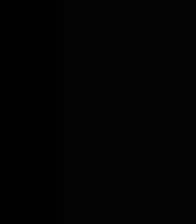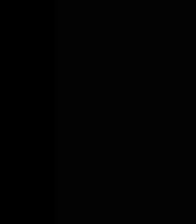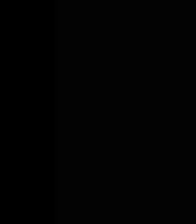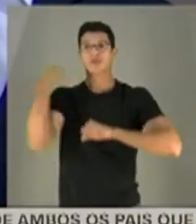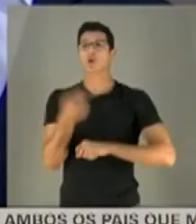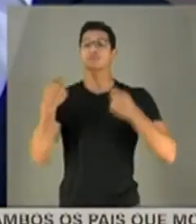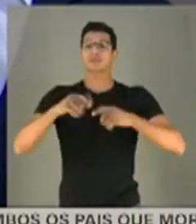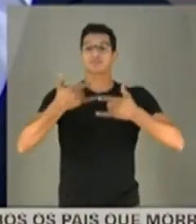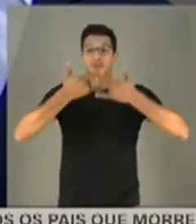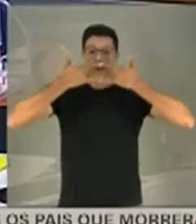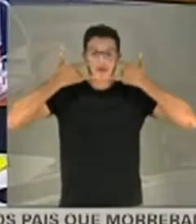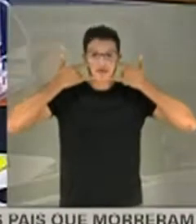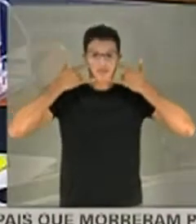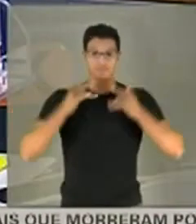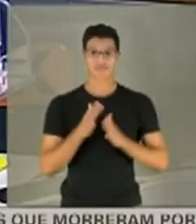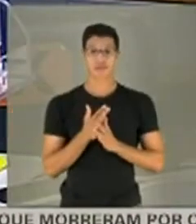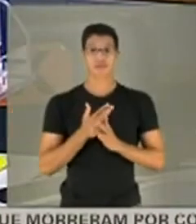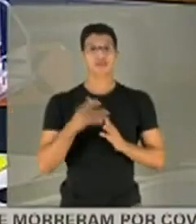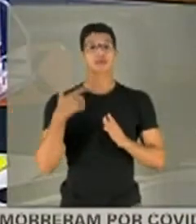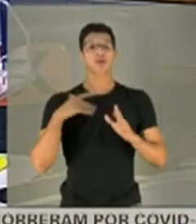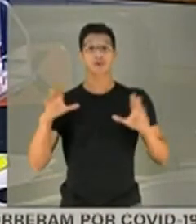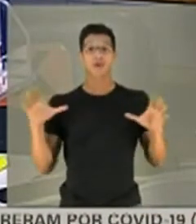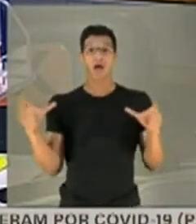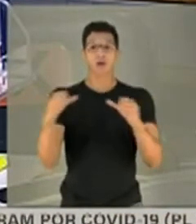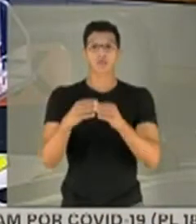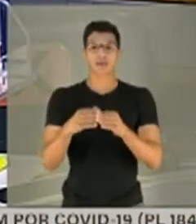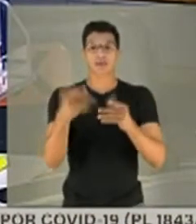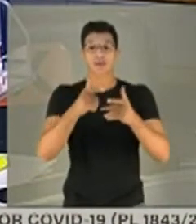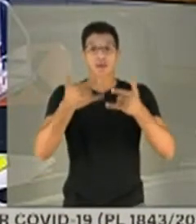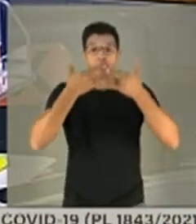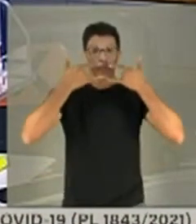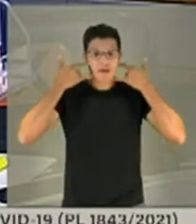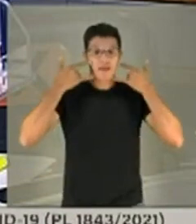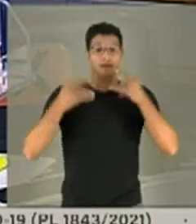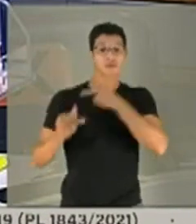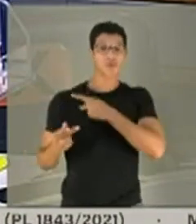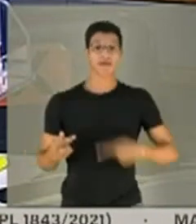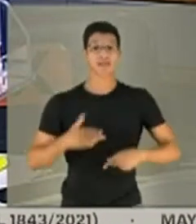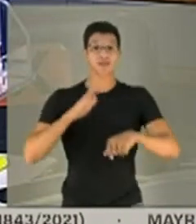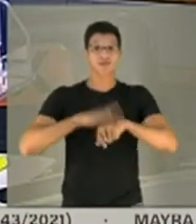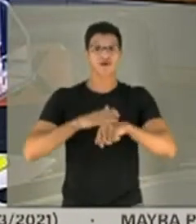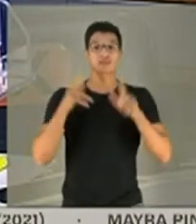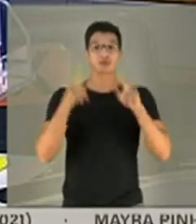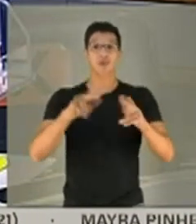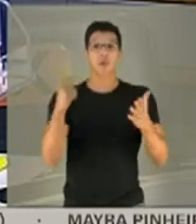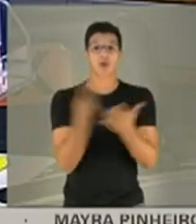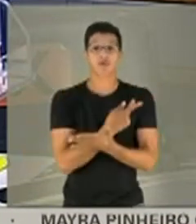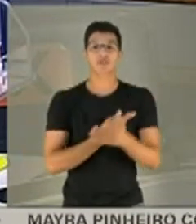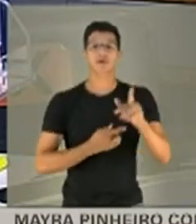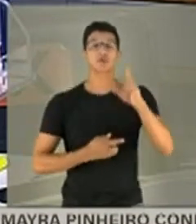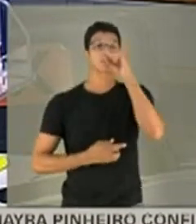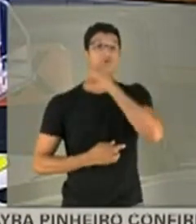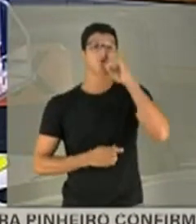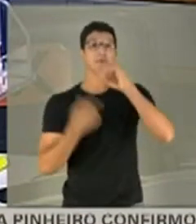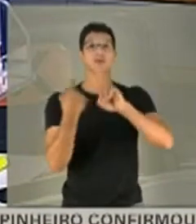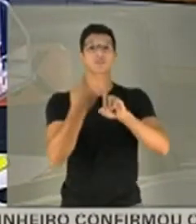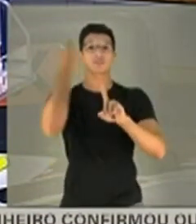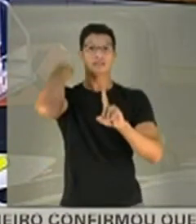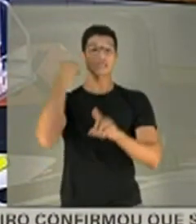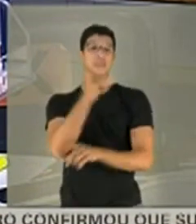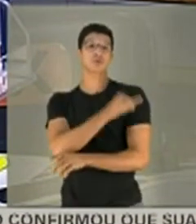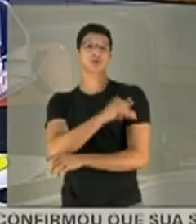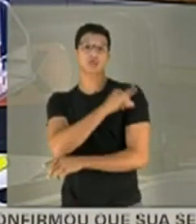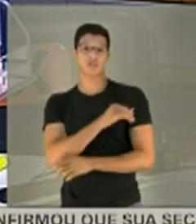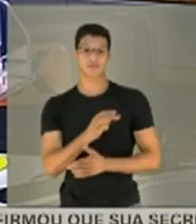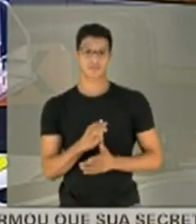E o que dizer das aglomerações sem máscaras que o presidente da República faz, como é que aconteceu neste último final de semana no Rio de